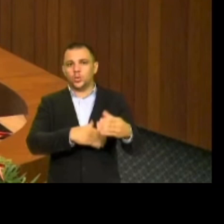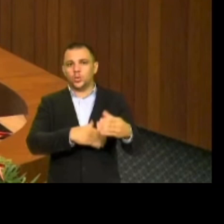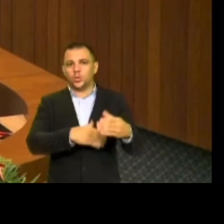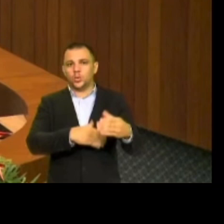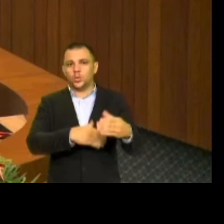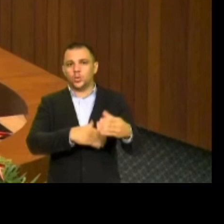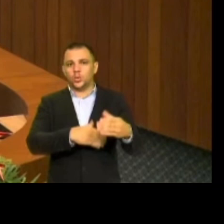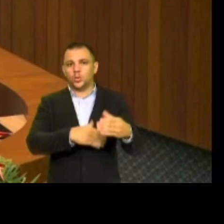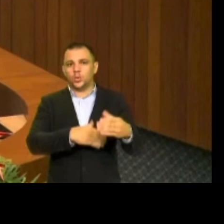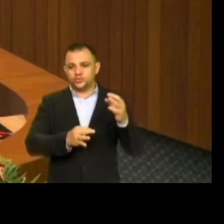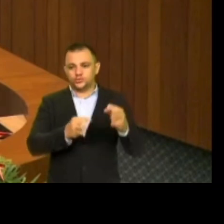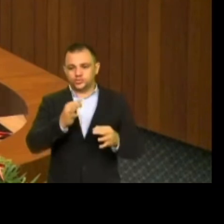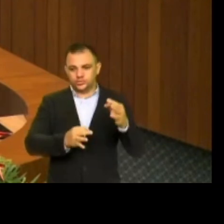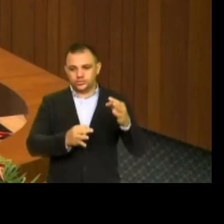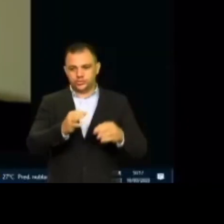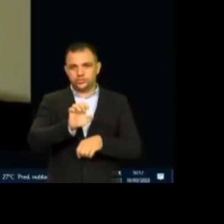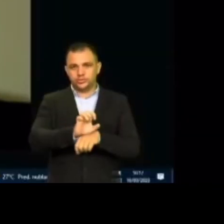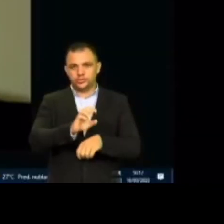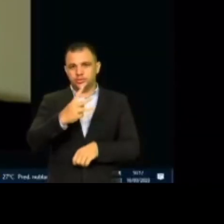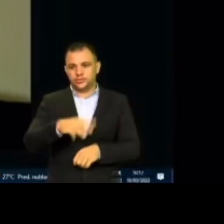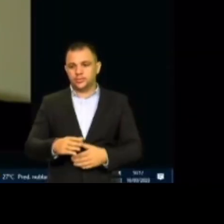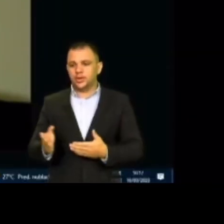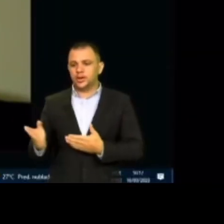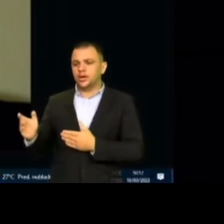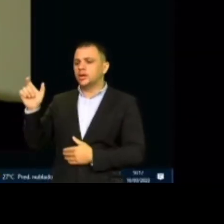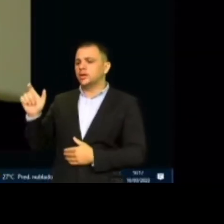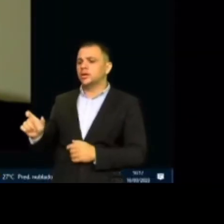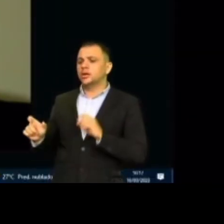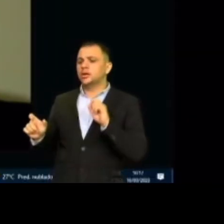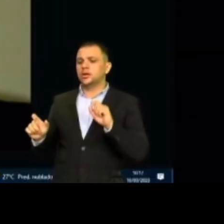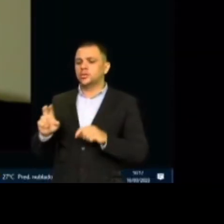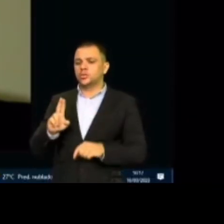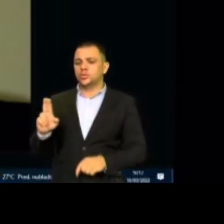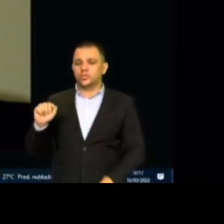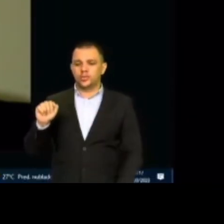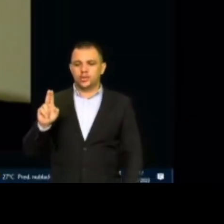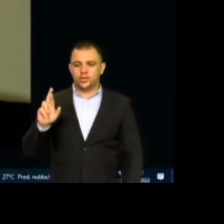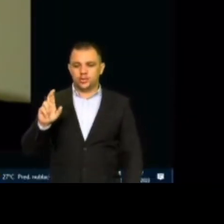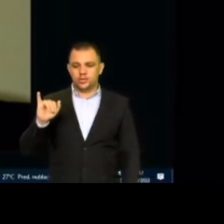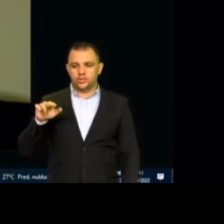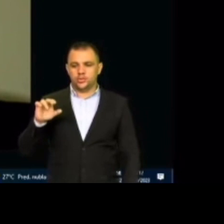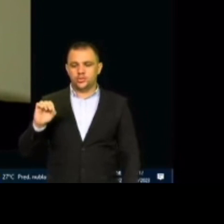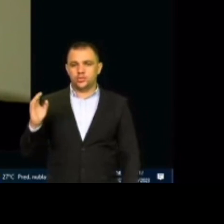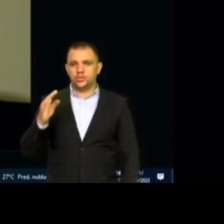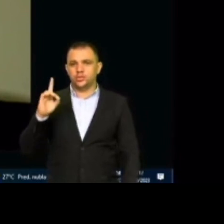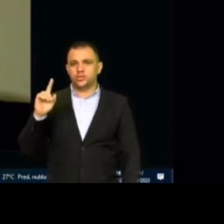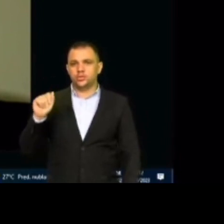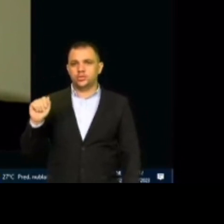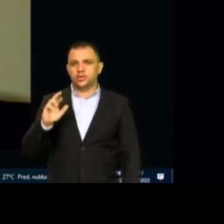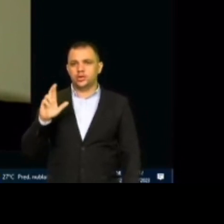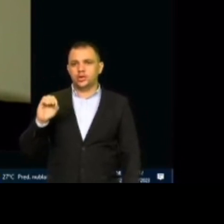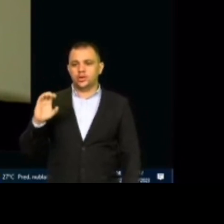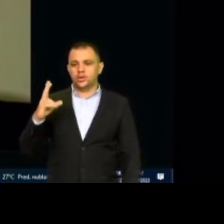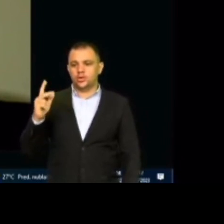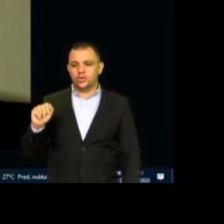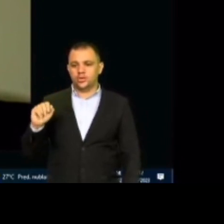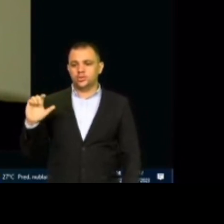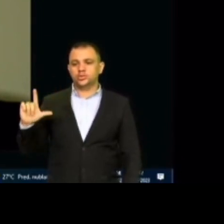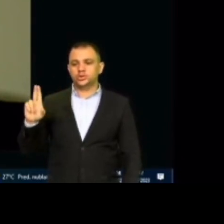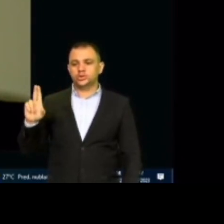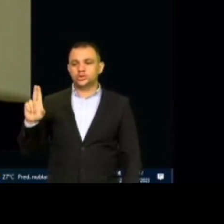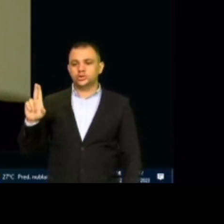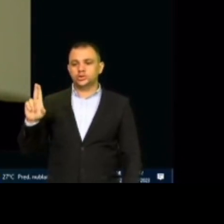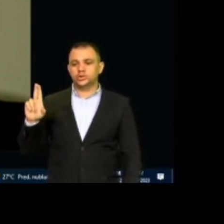Maranhão. Esse cidadão aqui se chama Aurino da Rocha Luz. Hoje ele responde pelo cartório, pelo quarto